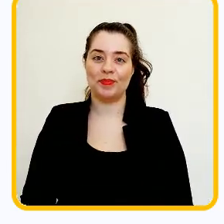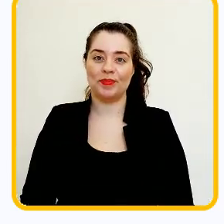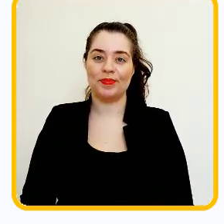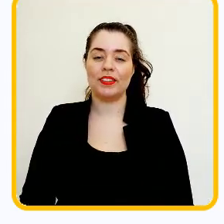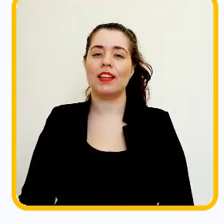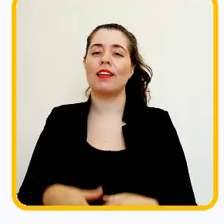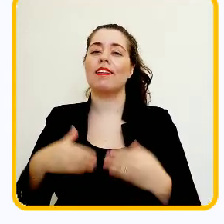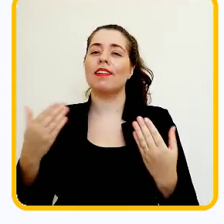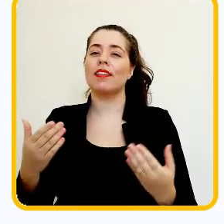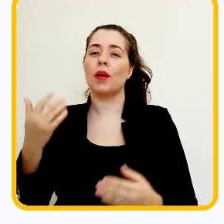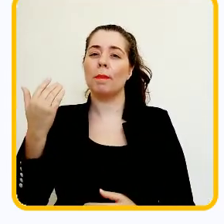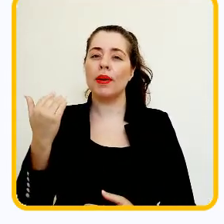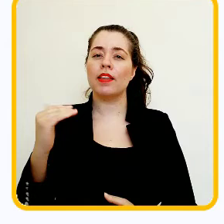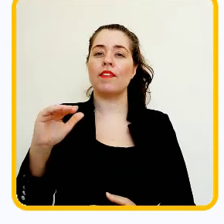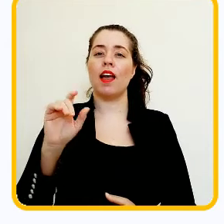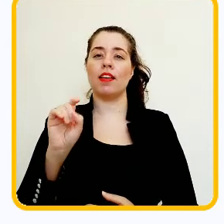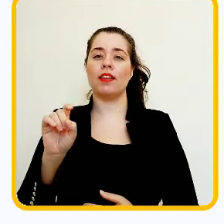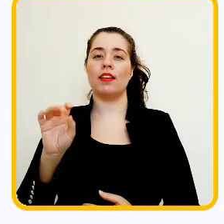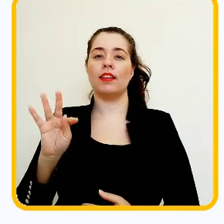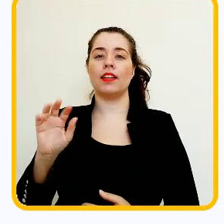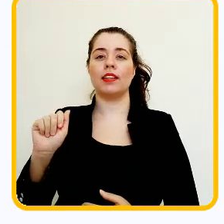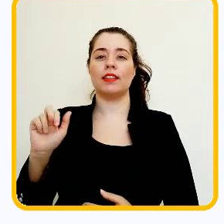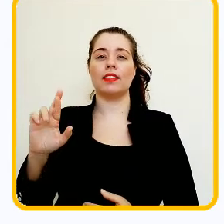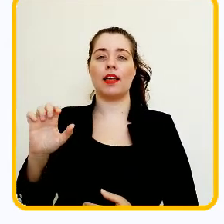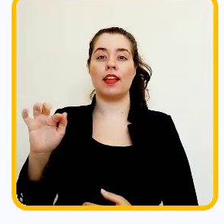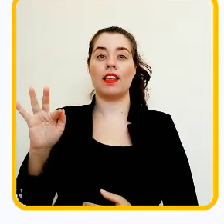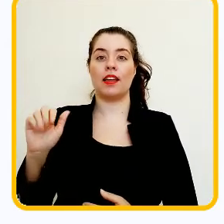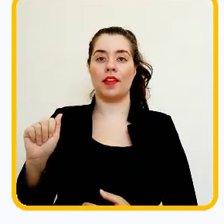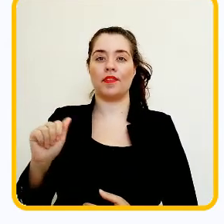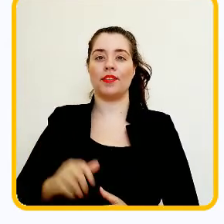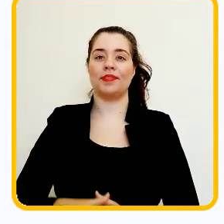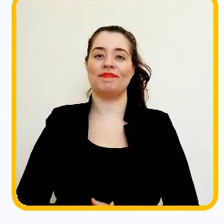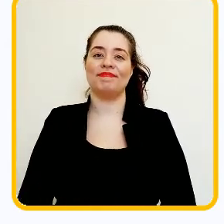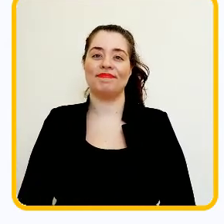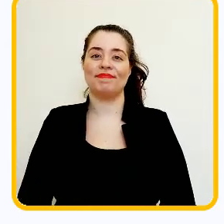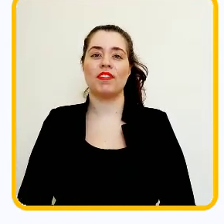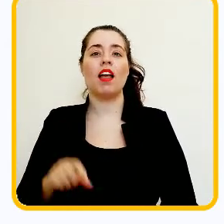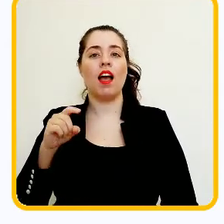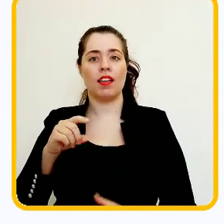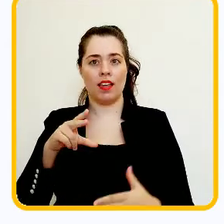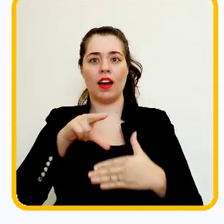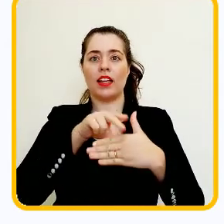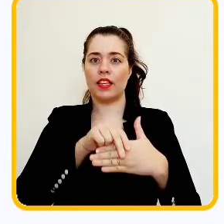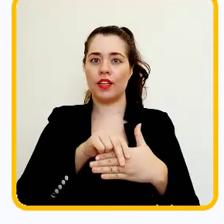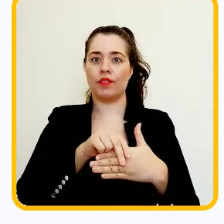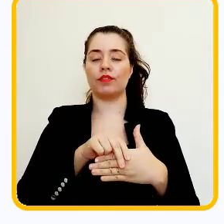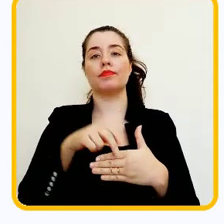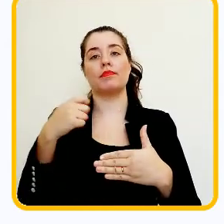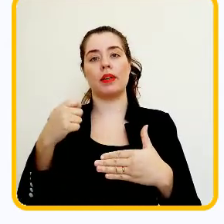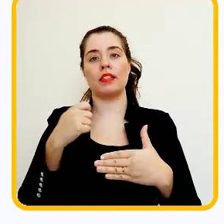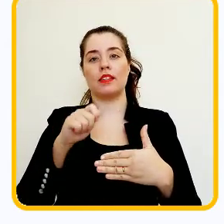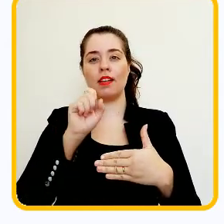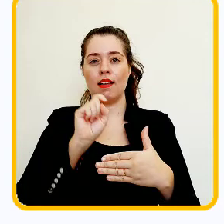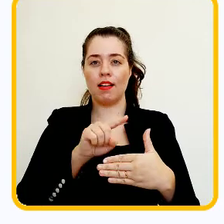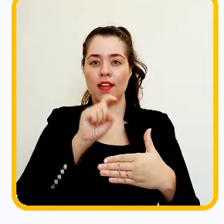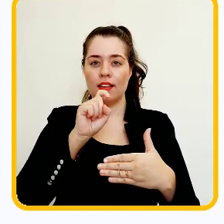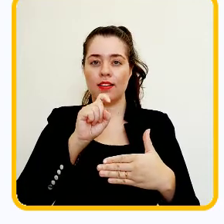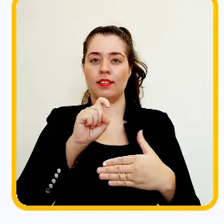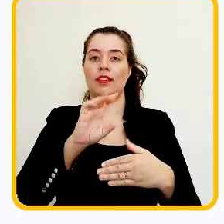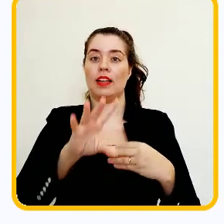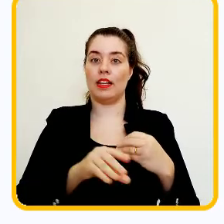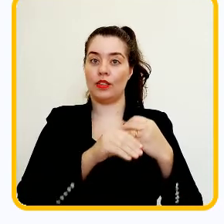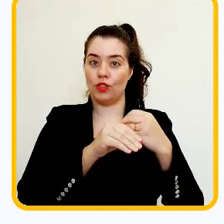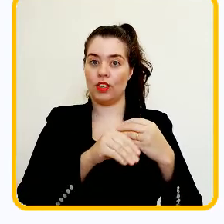para enviar sua tarefa, clique no botão adicionar tarefa. A tarefa é enviada como um arquivo. Então, clique em adicionar